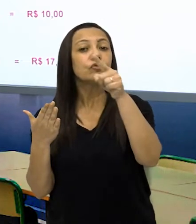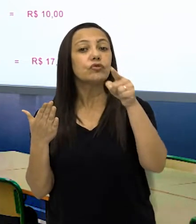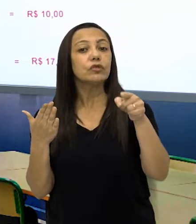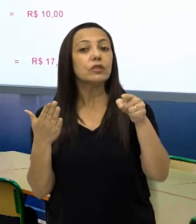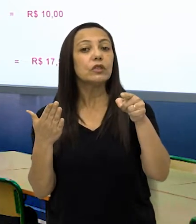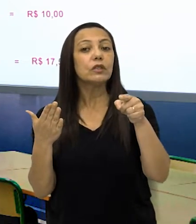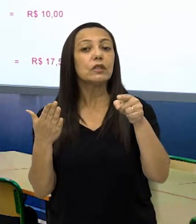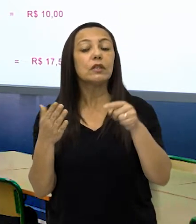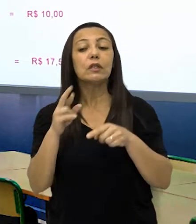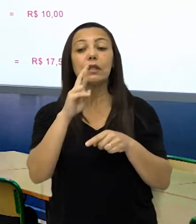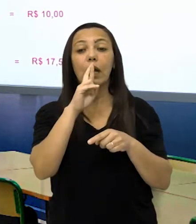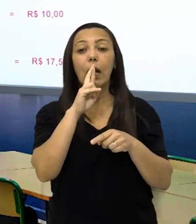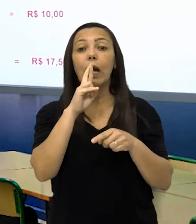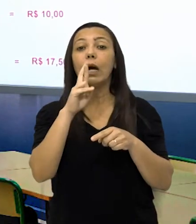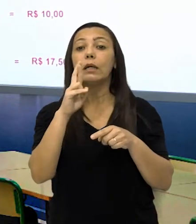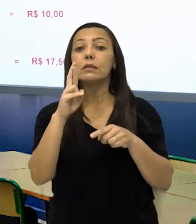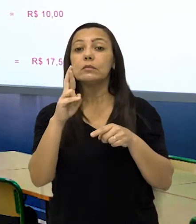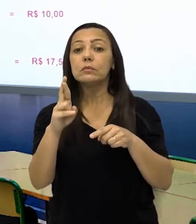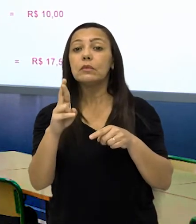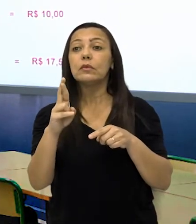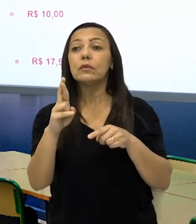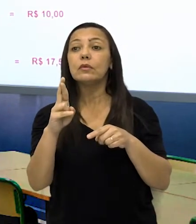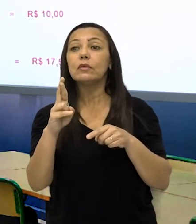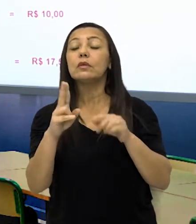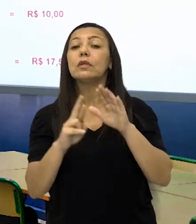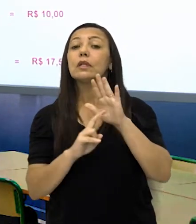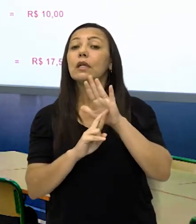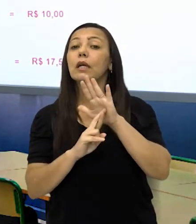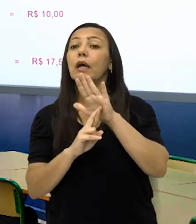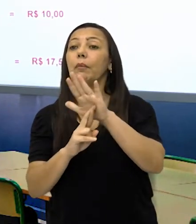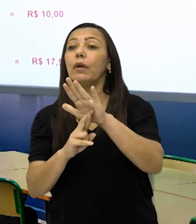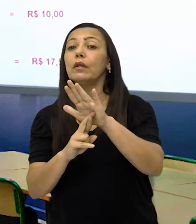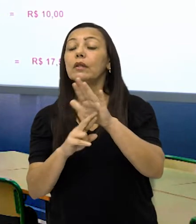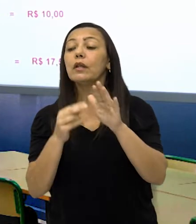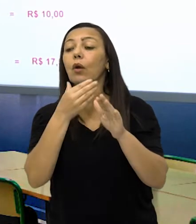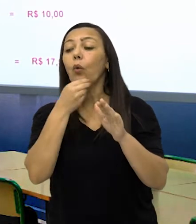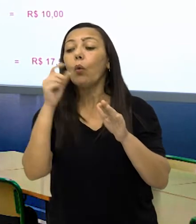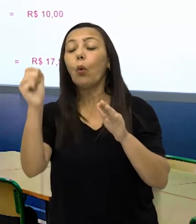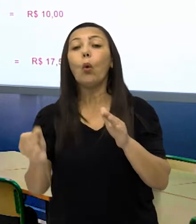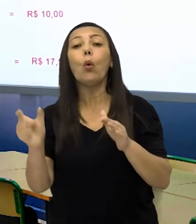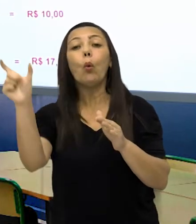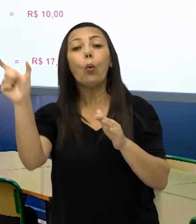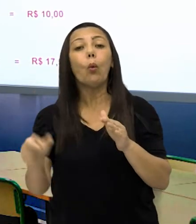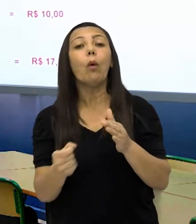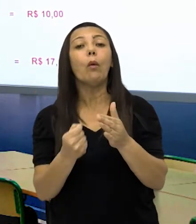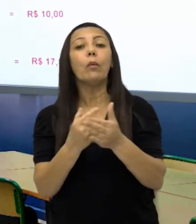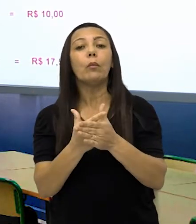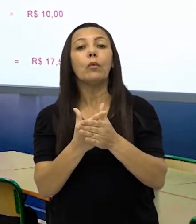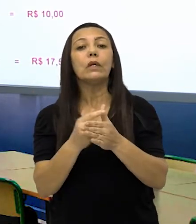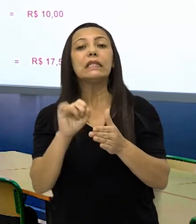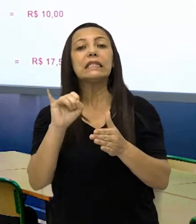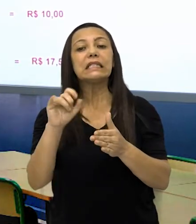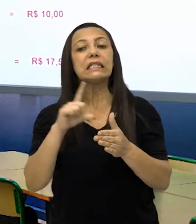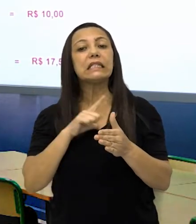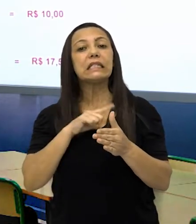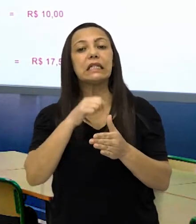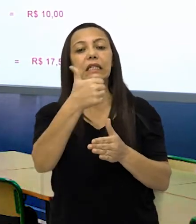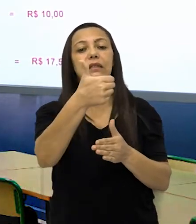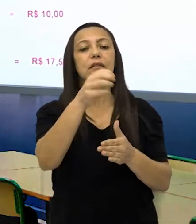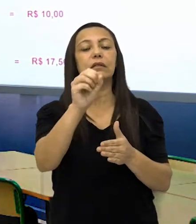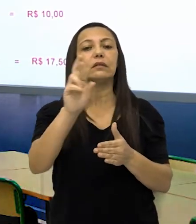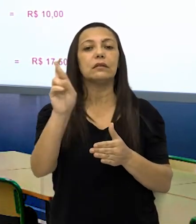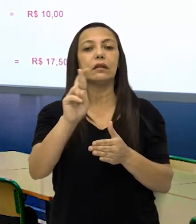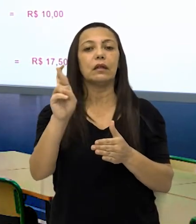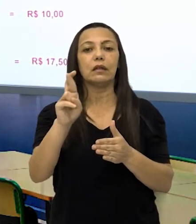a alternativa que representa uma compra feita por Leonardo se ele tivesse uma cédula de R$,00